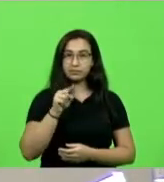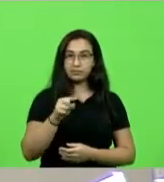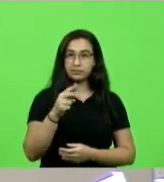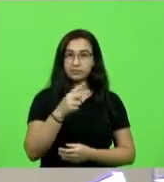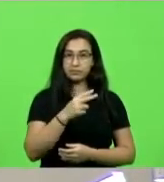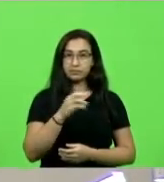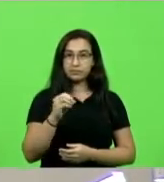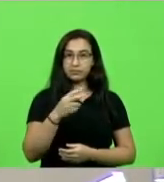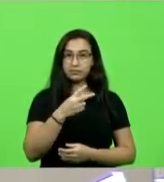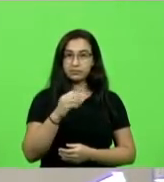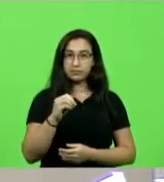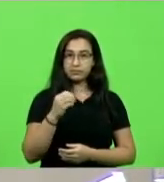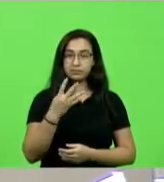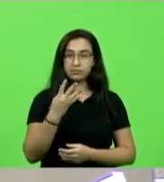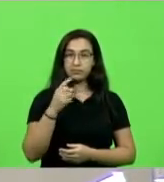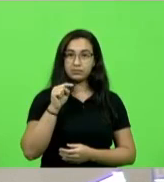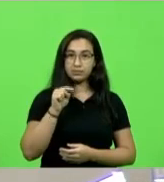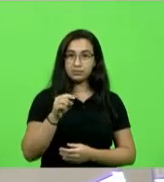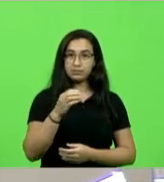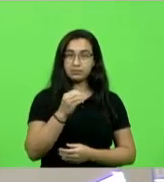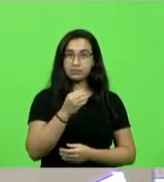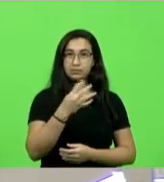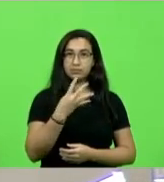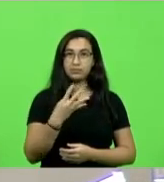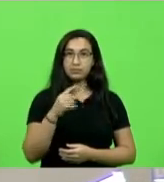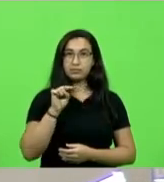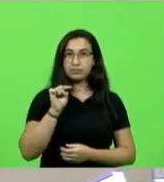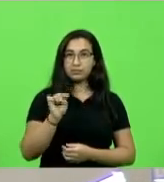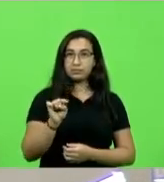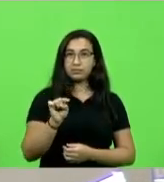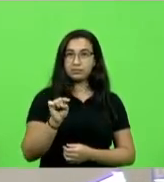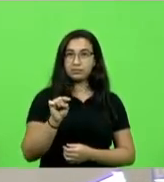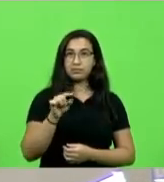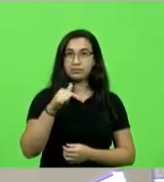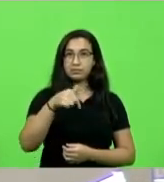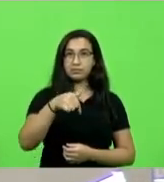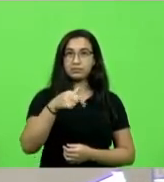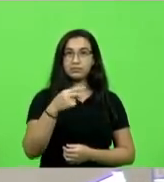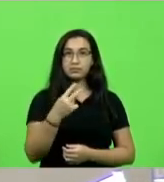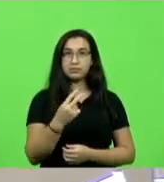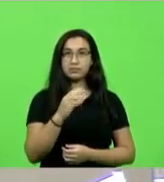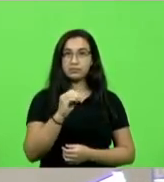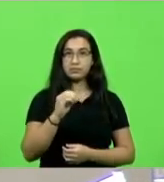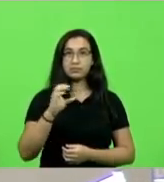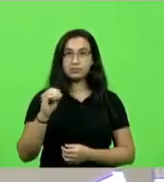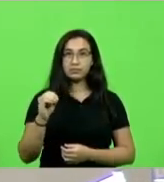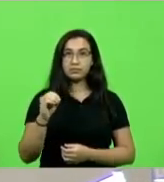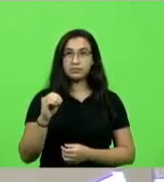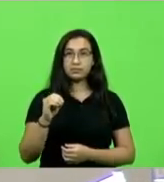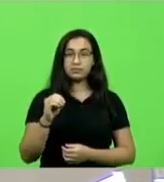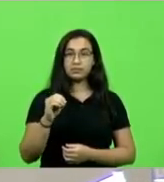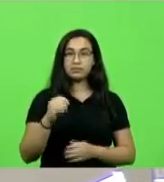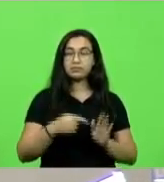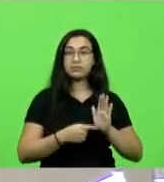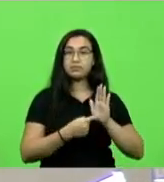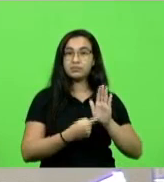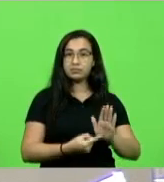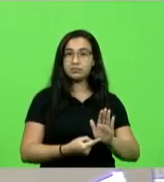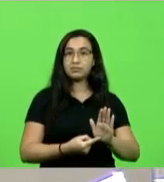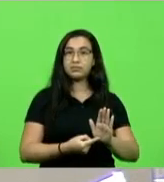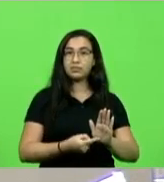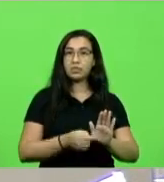.4.04.7200, que determinou a aplicação das medidas